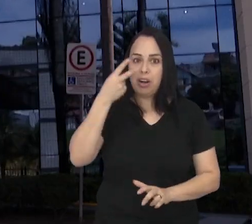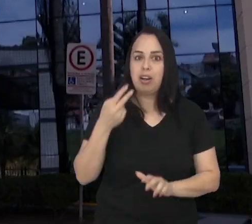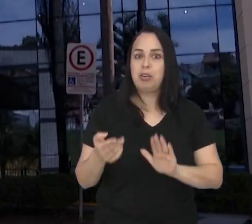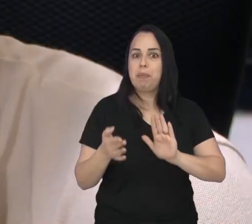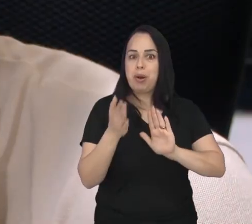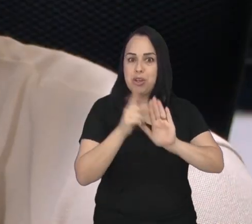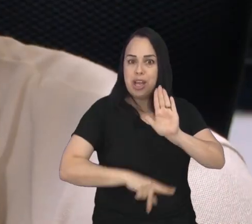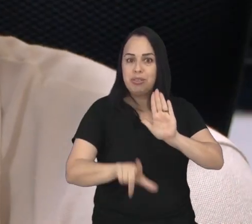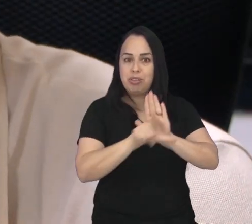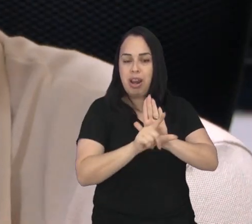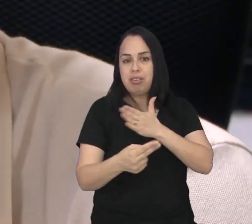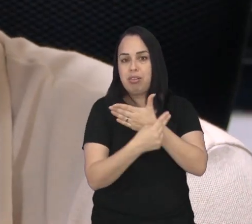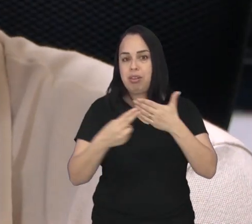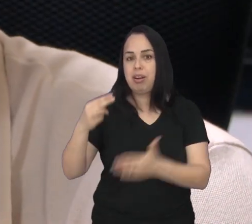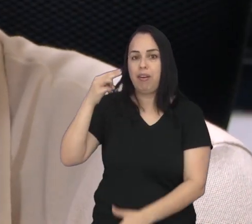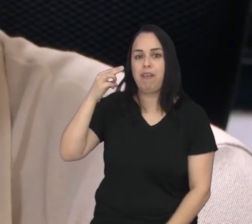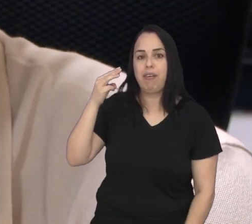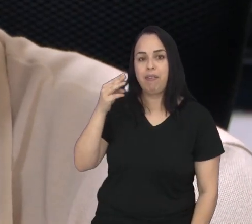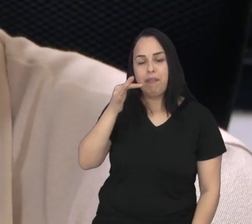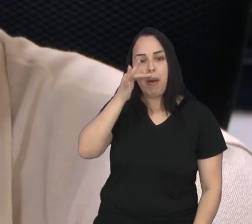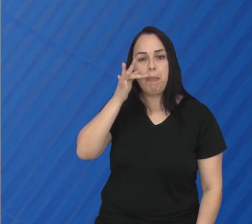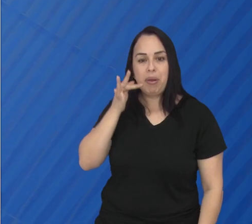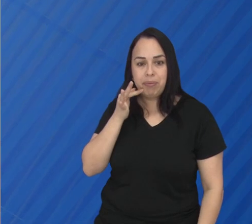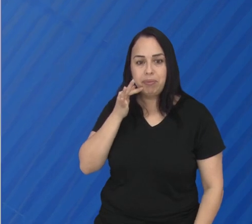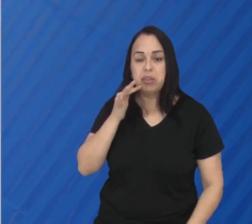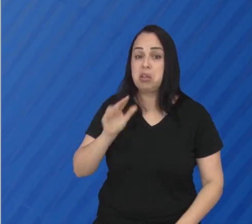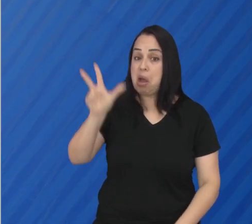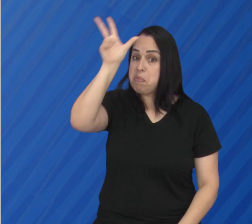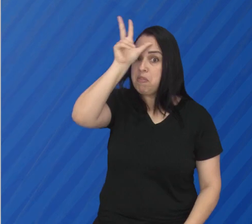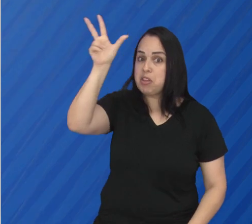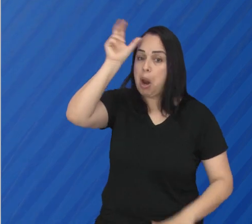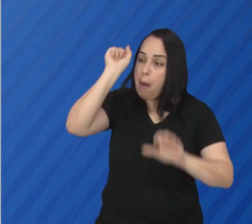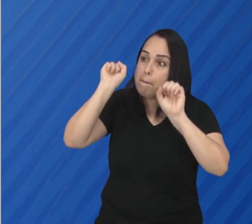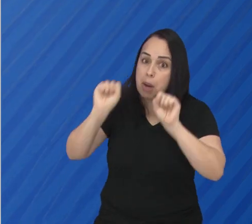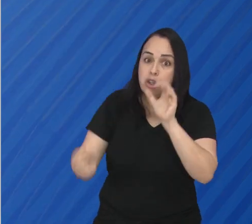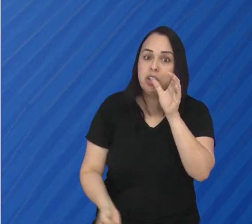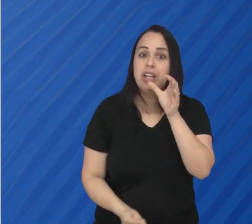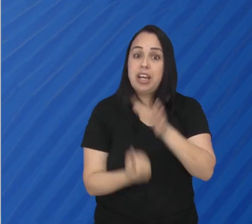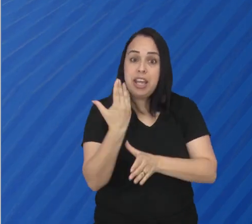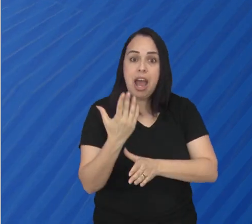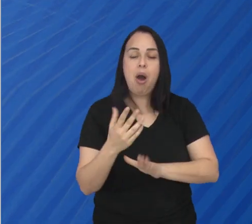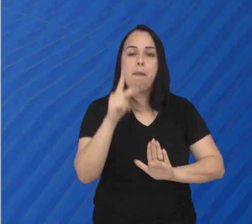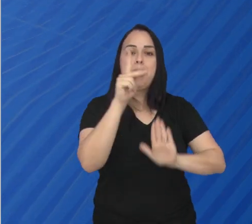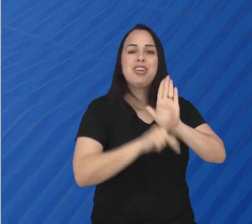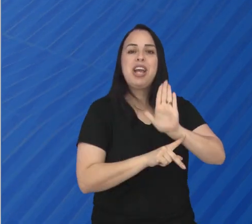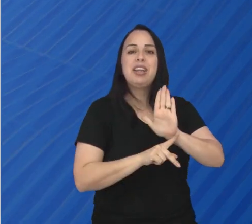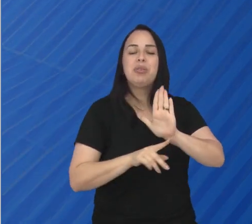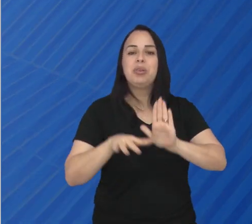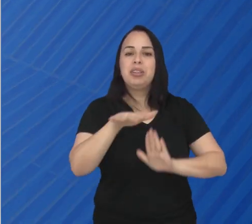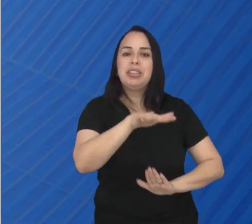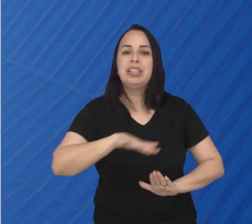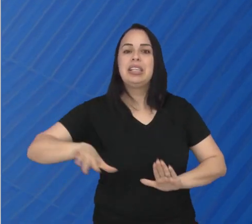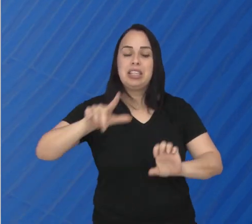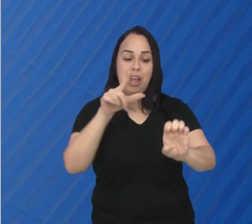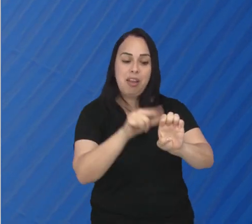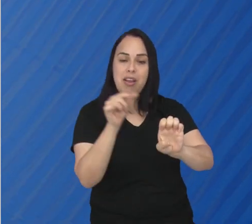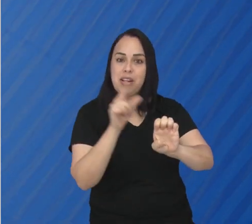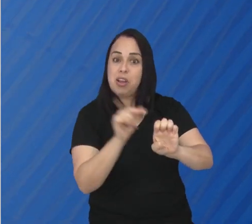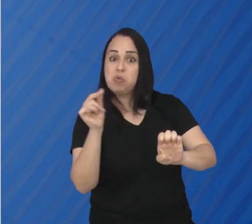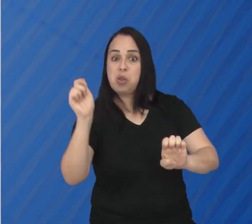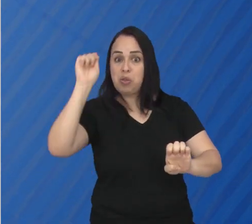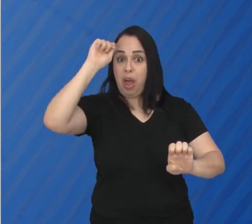projeto de lei de autoria do vereador Fabião Zagueiro que autoriza o Poder Executivo a instituir o Programa Municipal